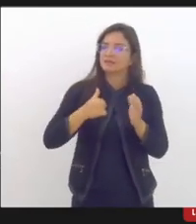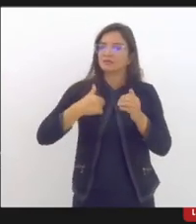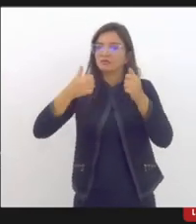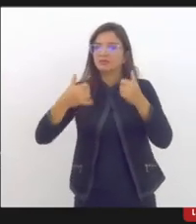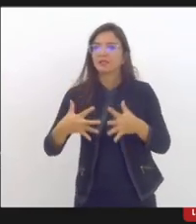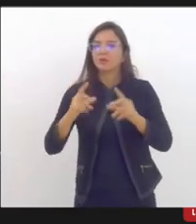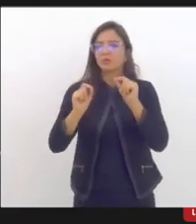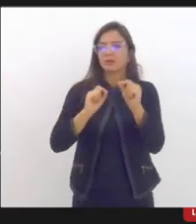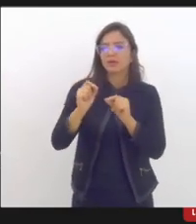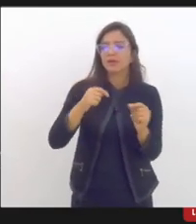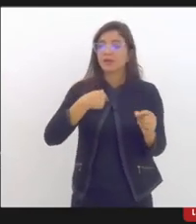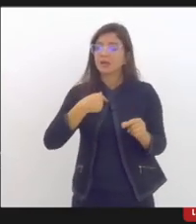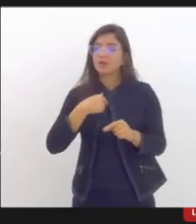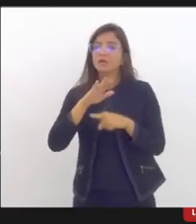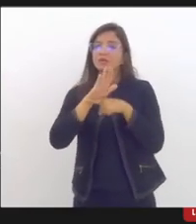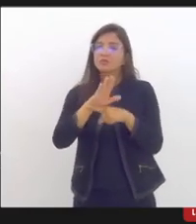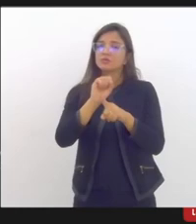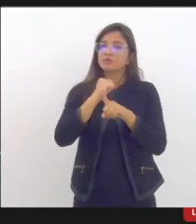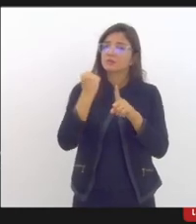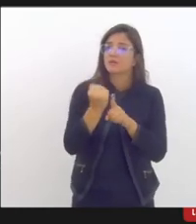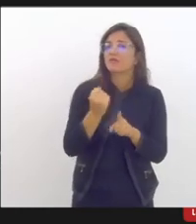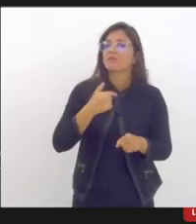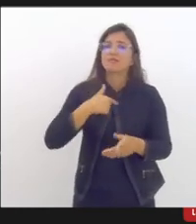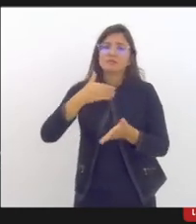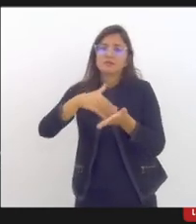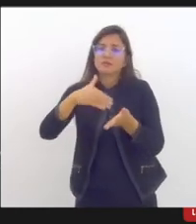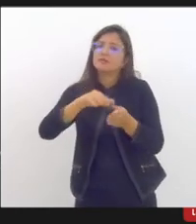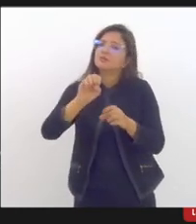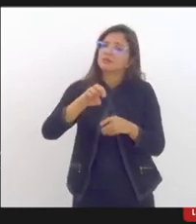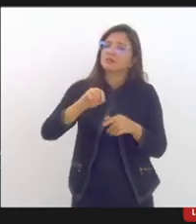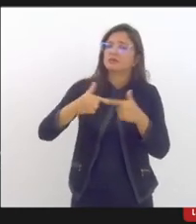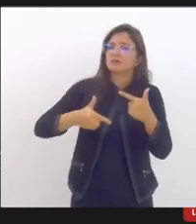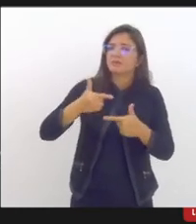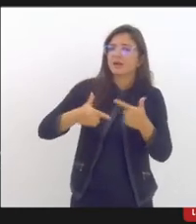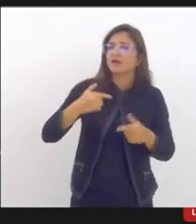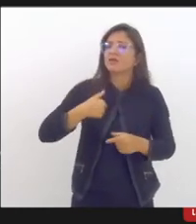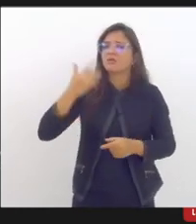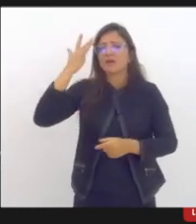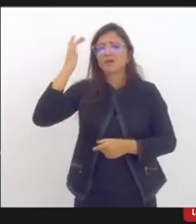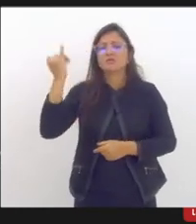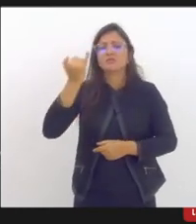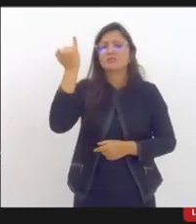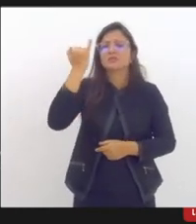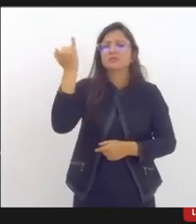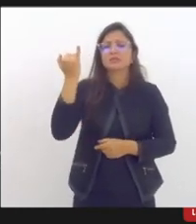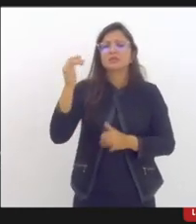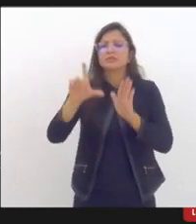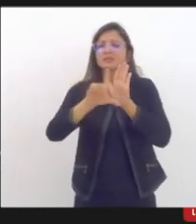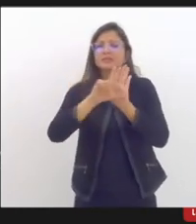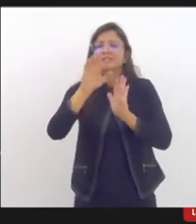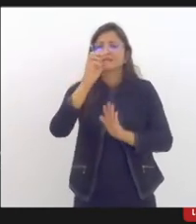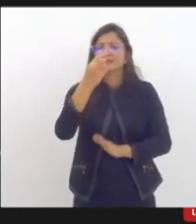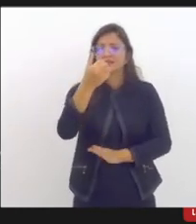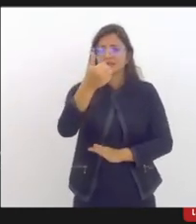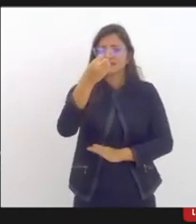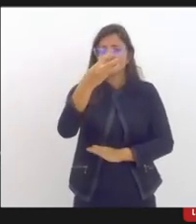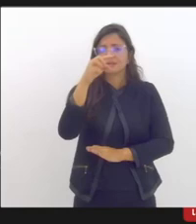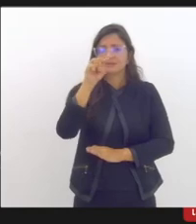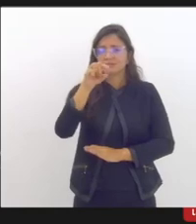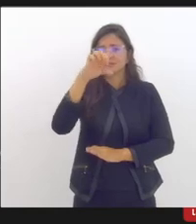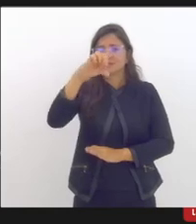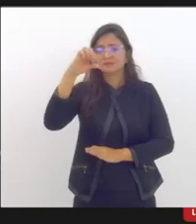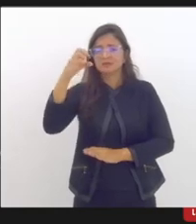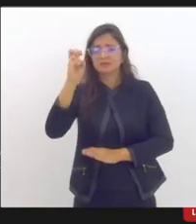social, enquanto servidora dessa casa, a importância da implementação da Lei Federal 13.935, de 11 de dezembro de